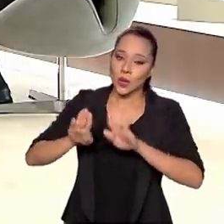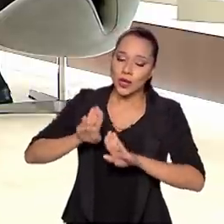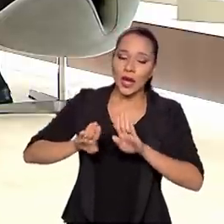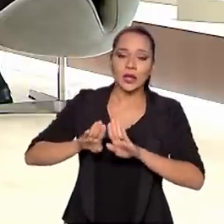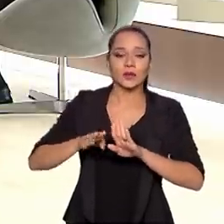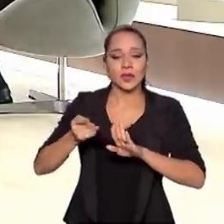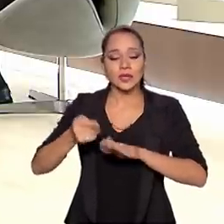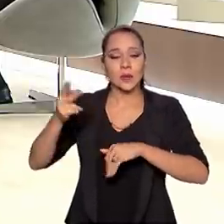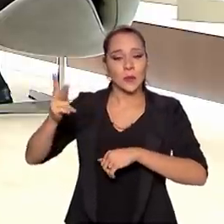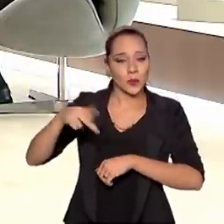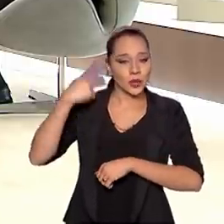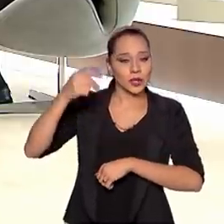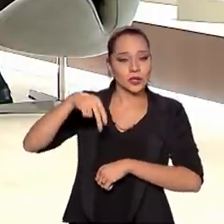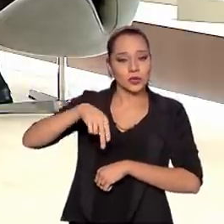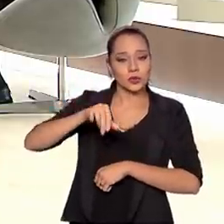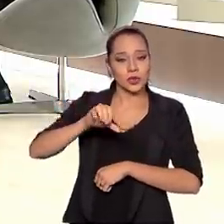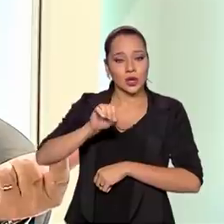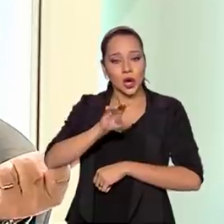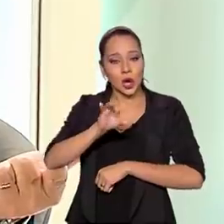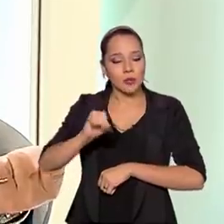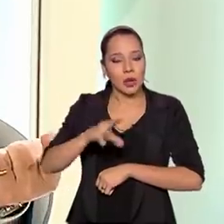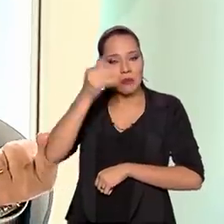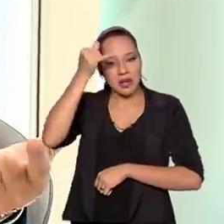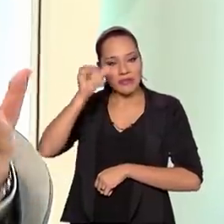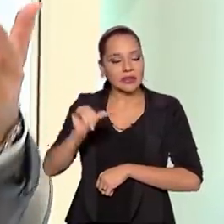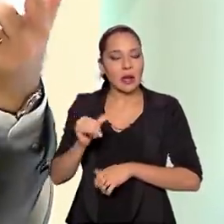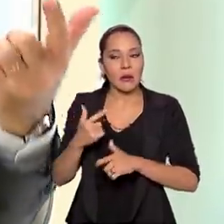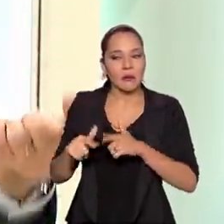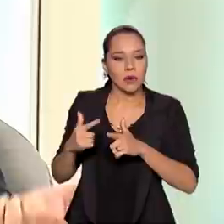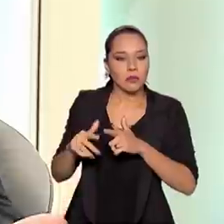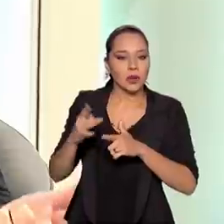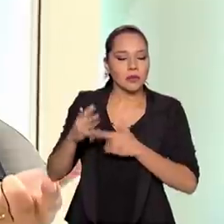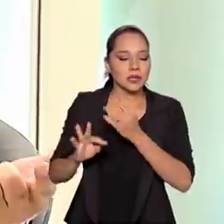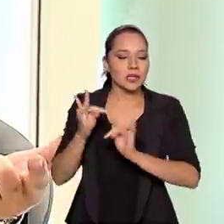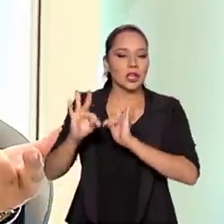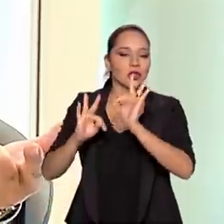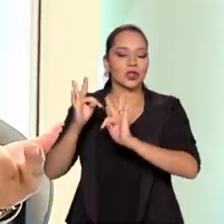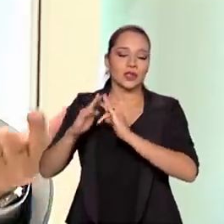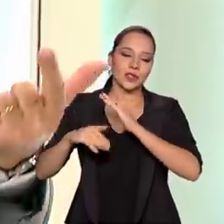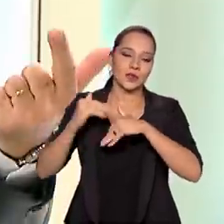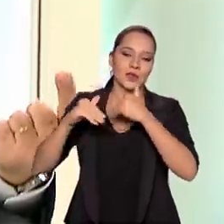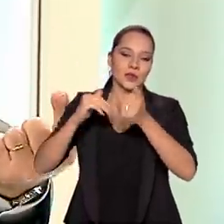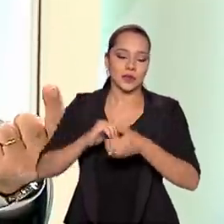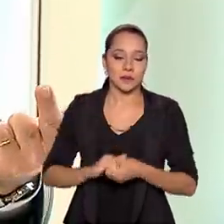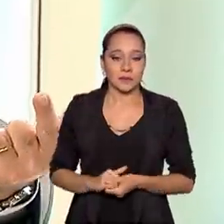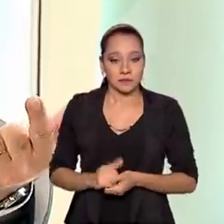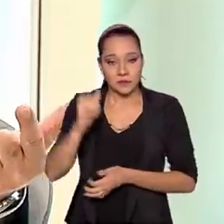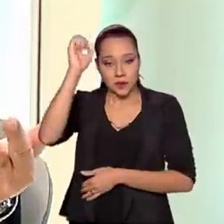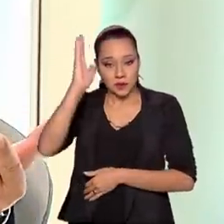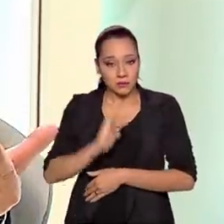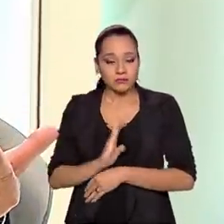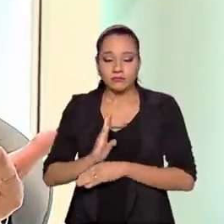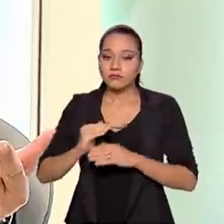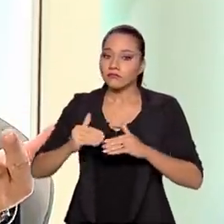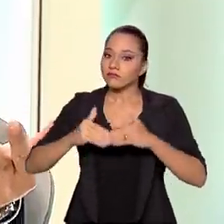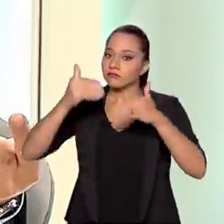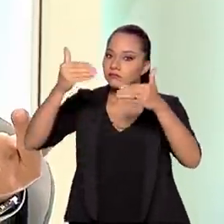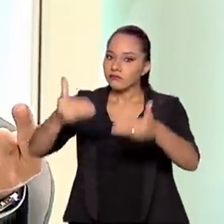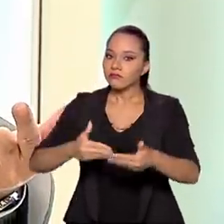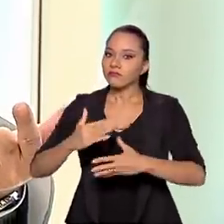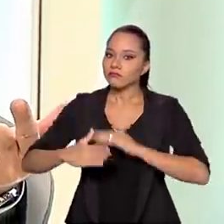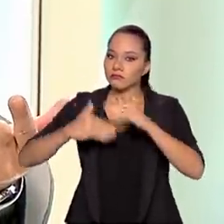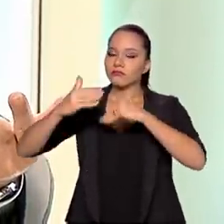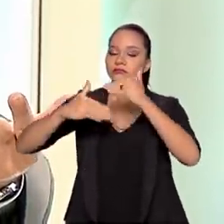política do nióbio, exatamente para não frustrar essa tecnologia que está sendo desenvolvida. O Brasil está à frente desse